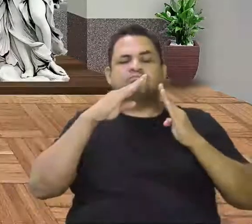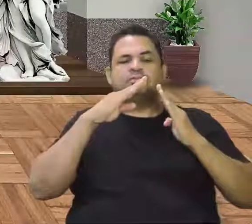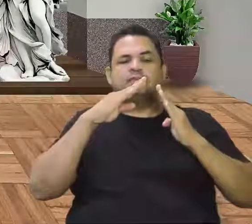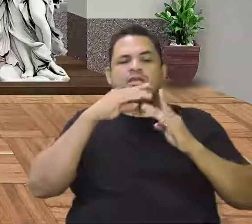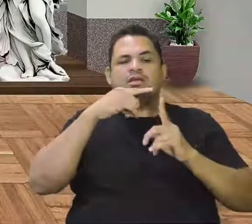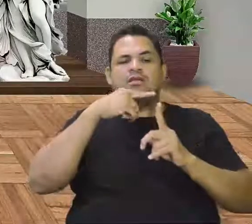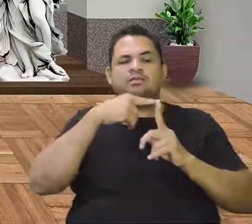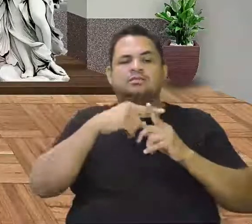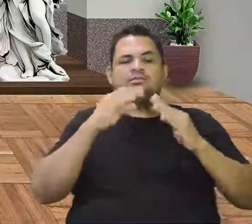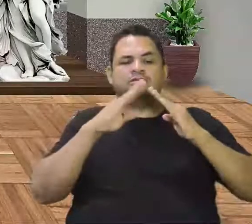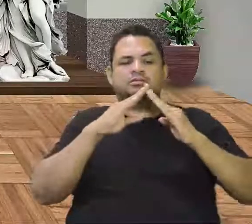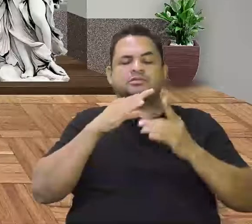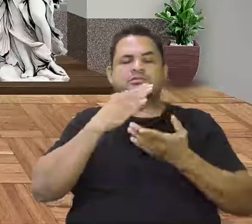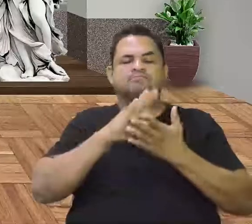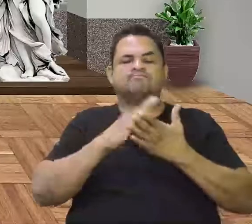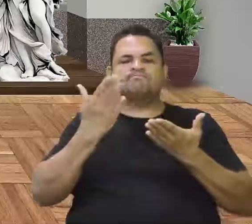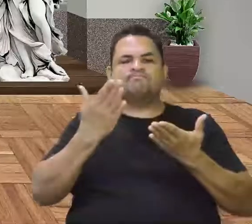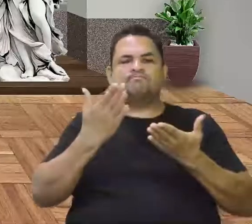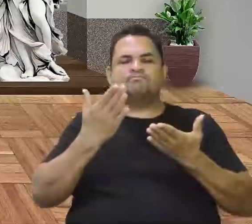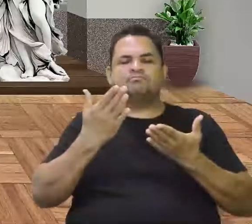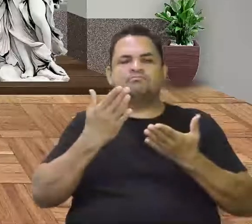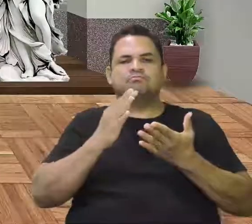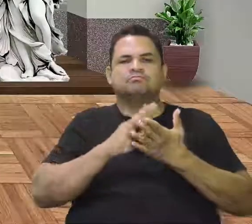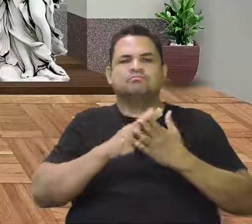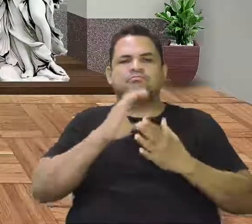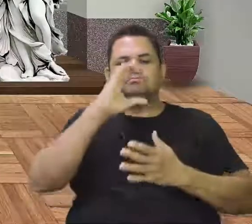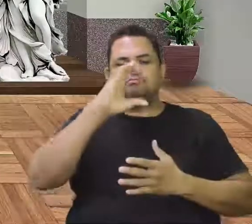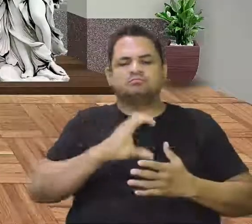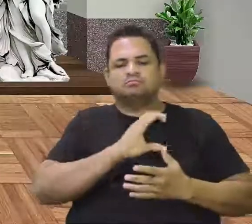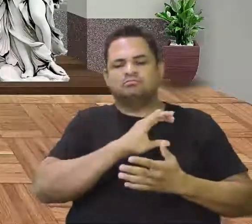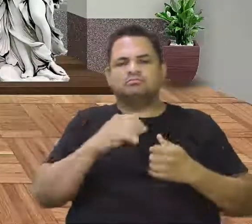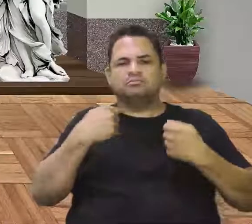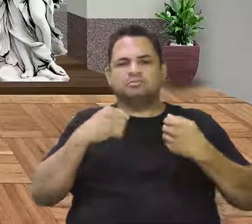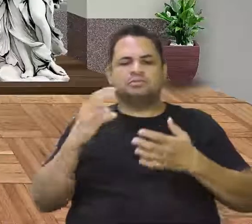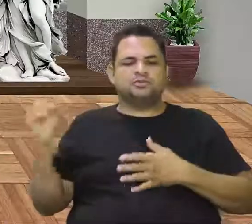sacudida. Então, a igreja católica, ela precisava de novos fiéis.